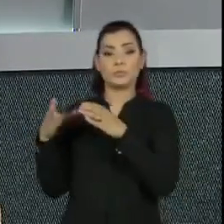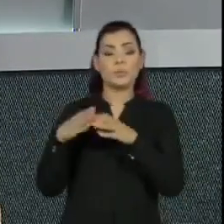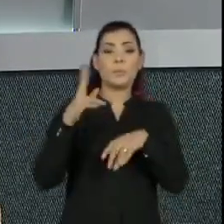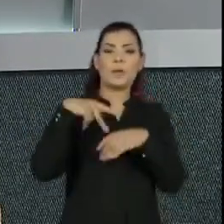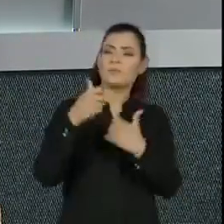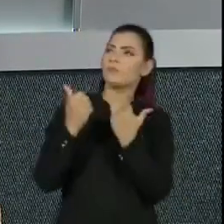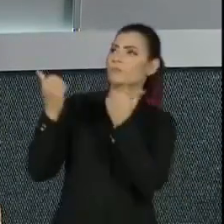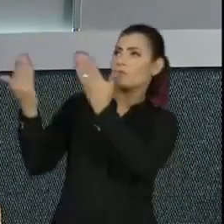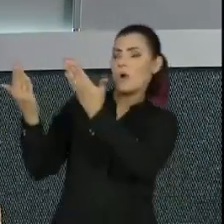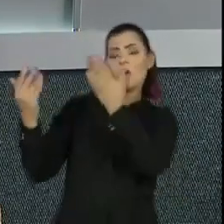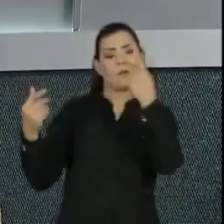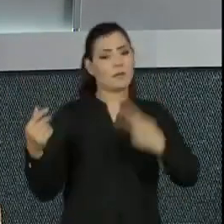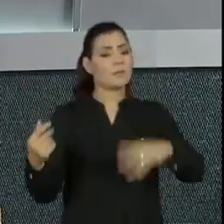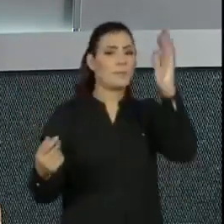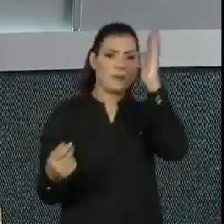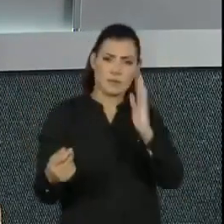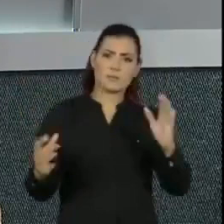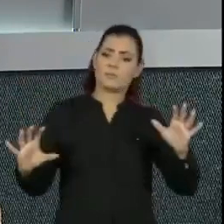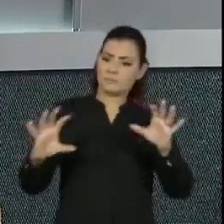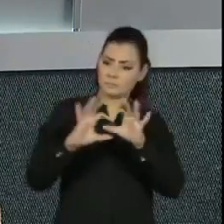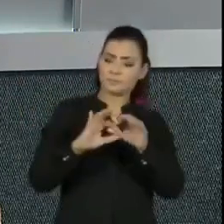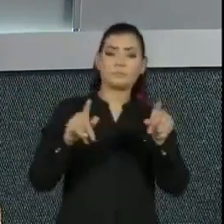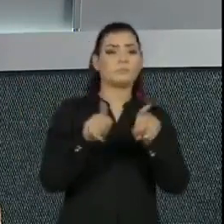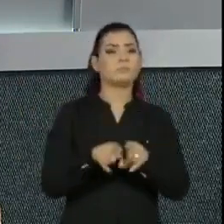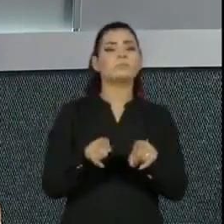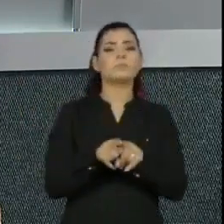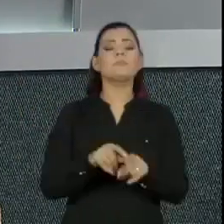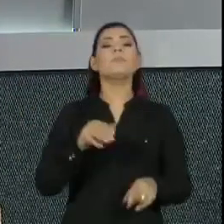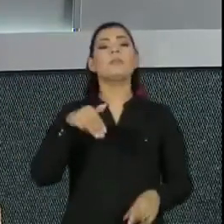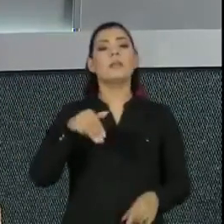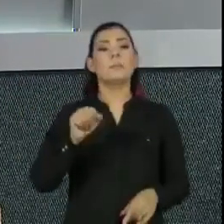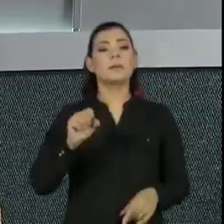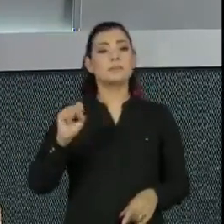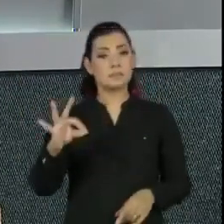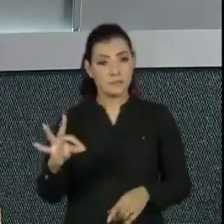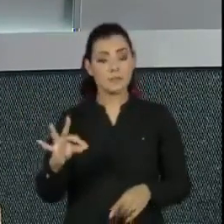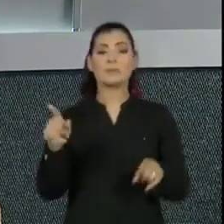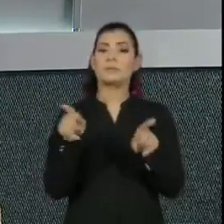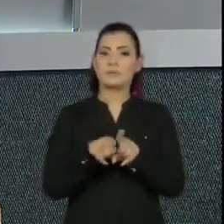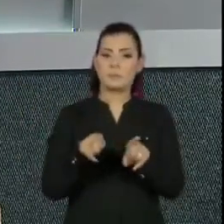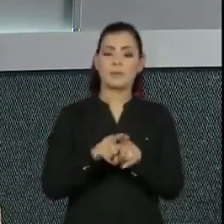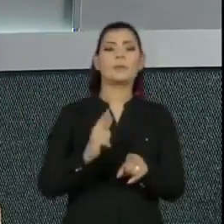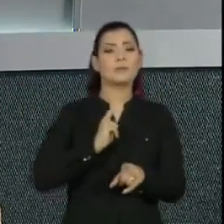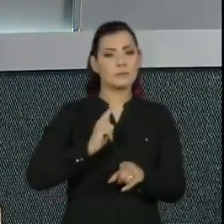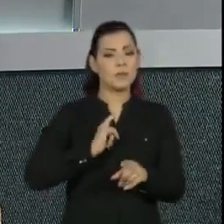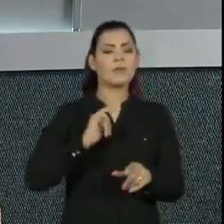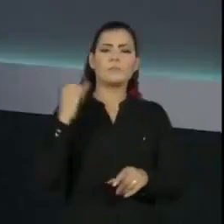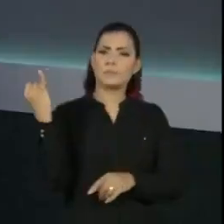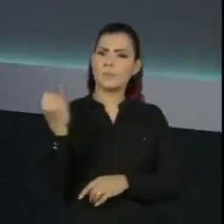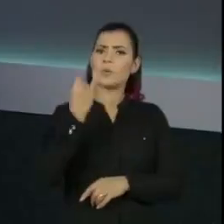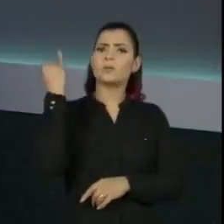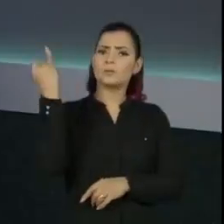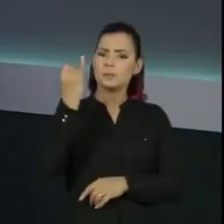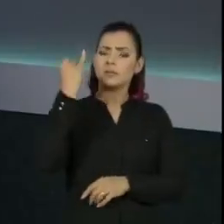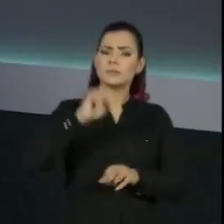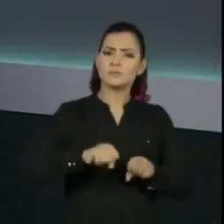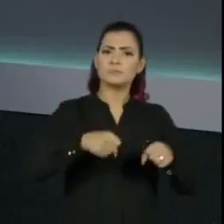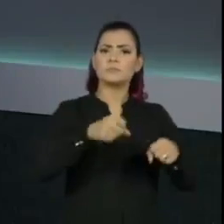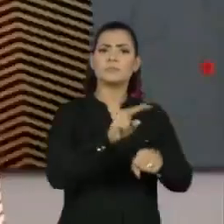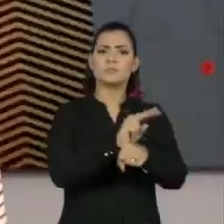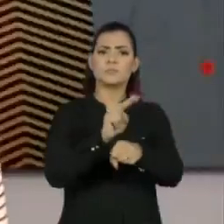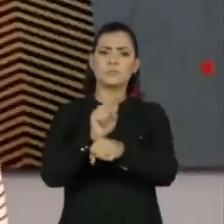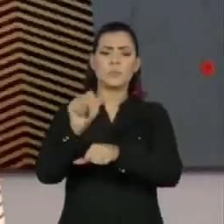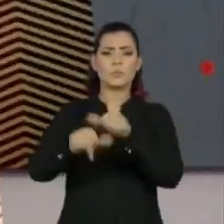internacional, como o Greenpeace, passando por grupos como o MST, que cumpriu e cumpre uma função fundamental para mudanças